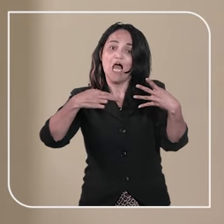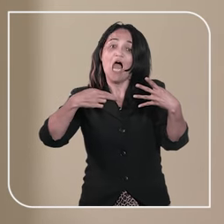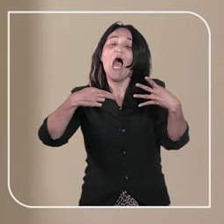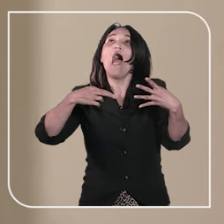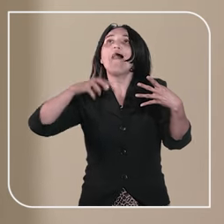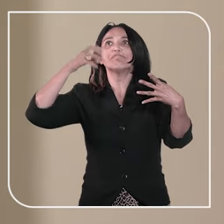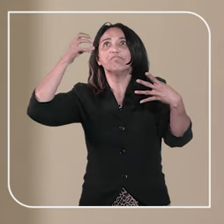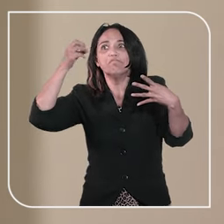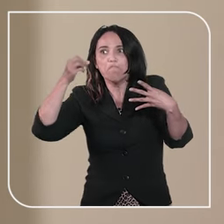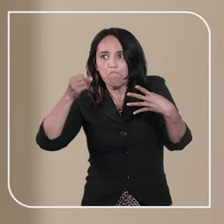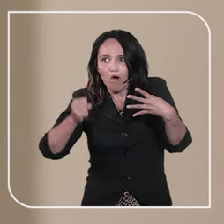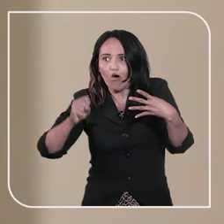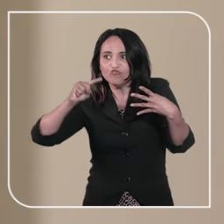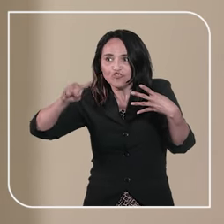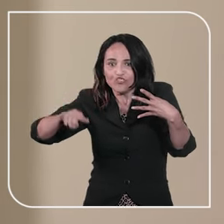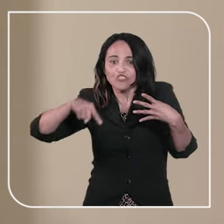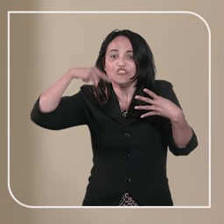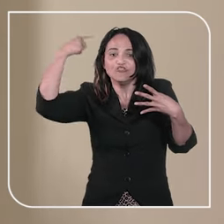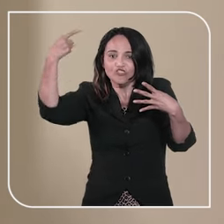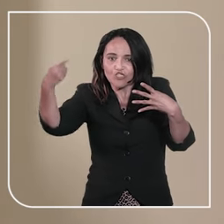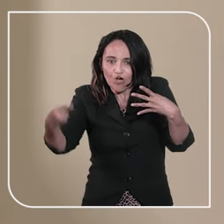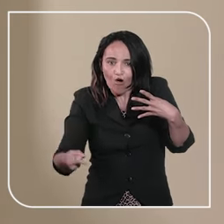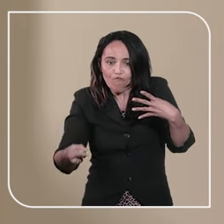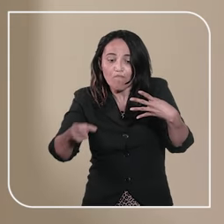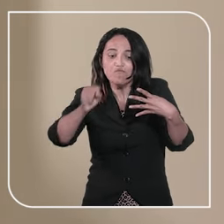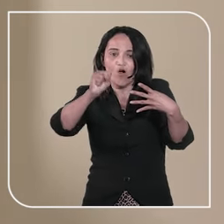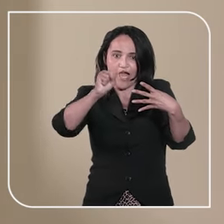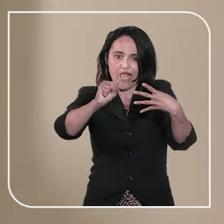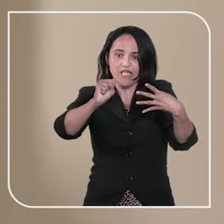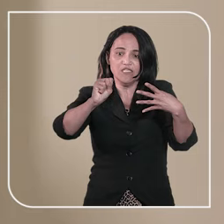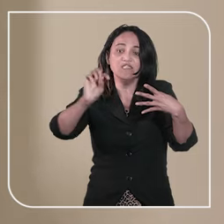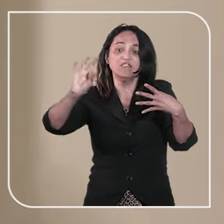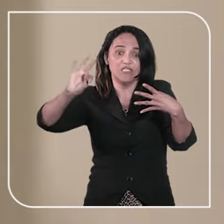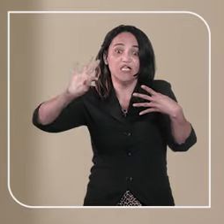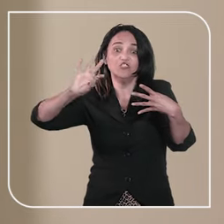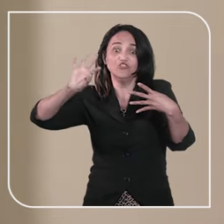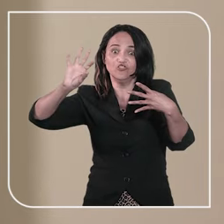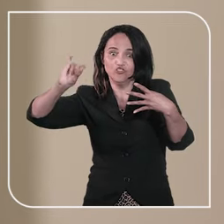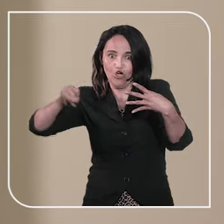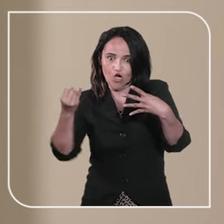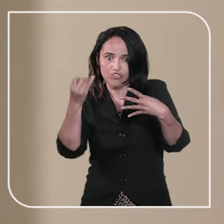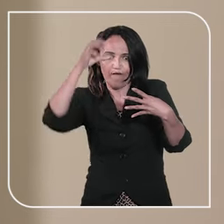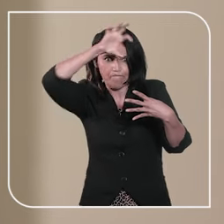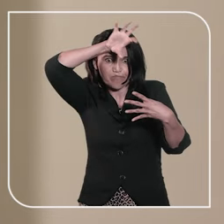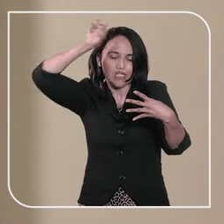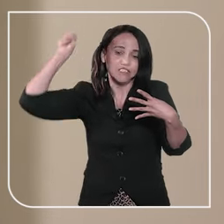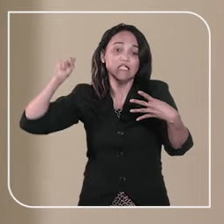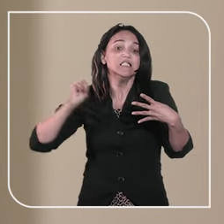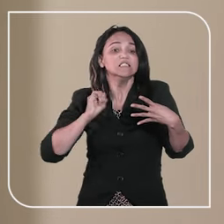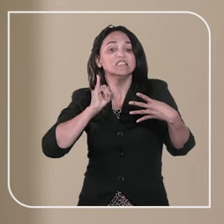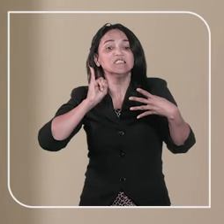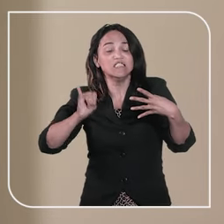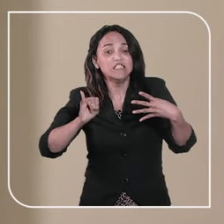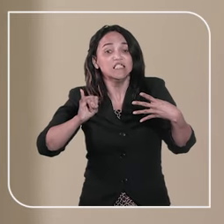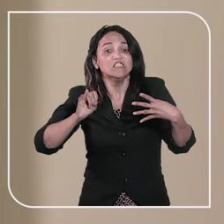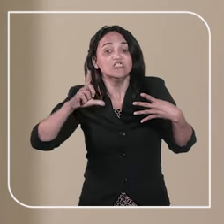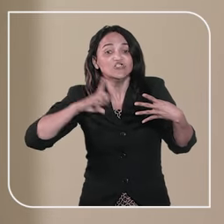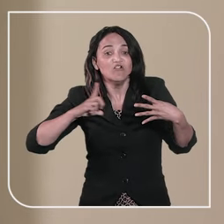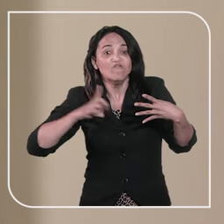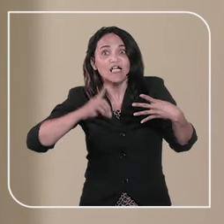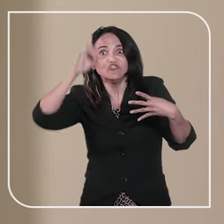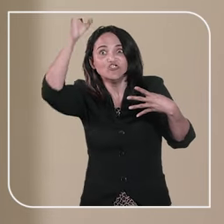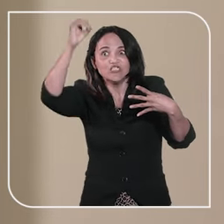pode haver outro recurso para o STJ. E se a matéria envolve direito constitucional, é